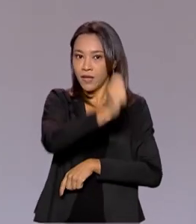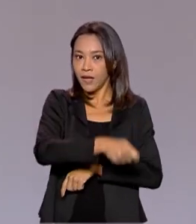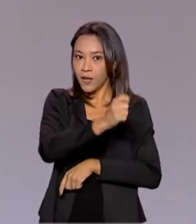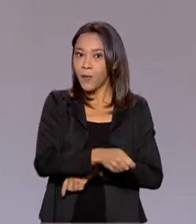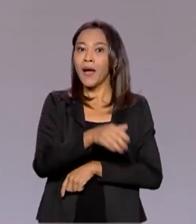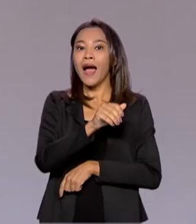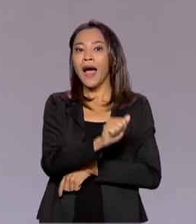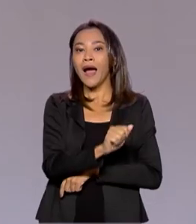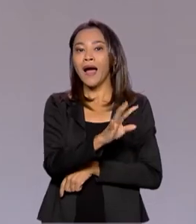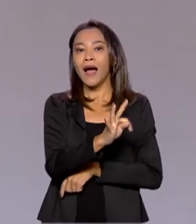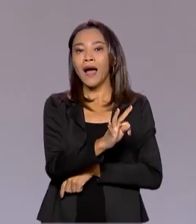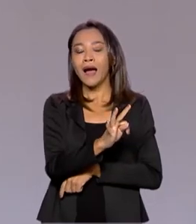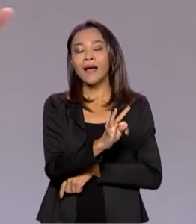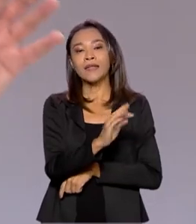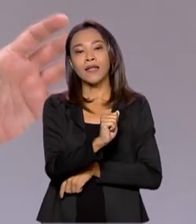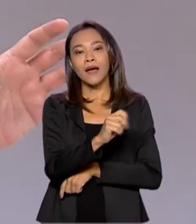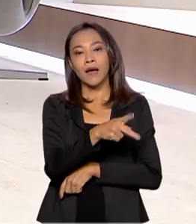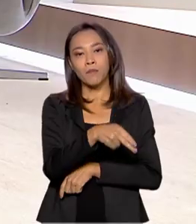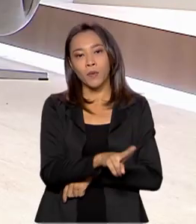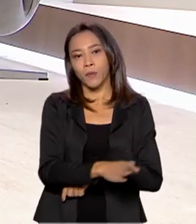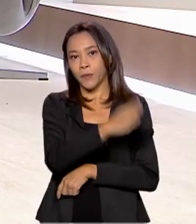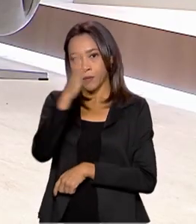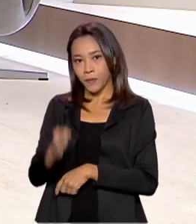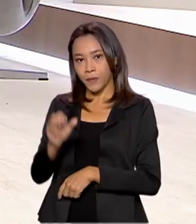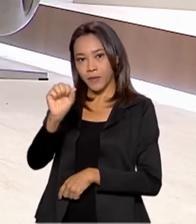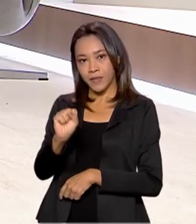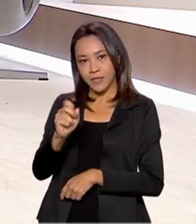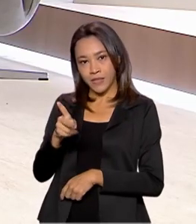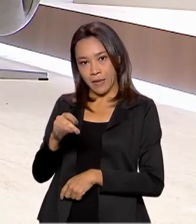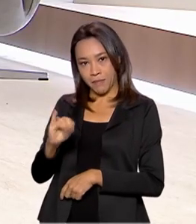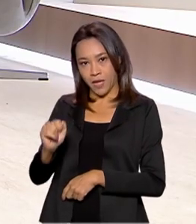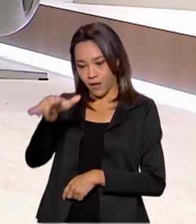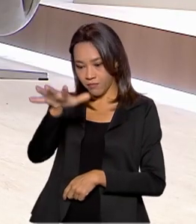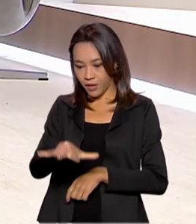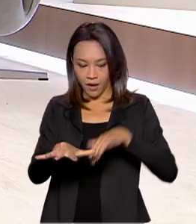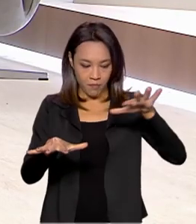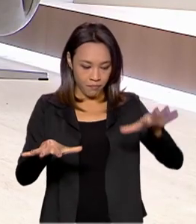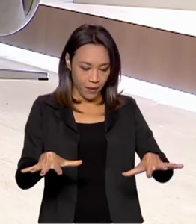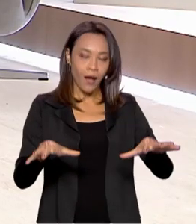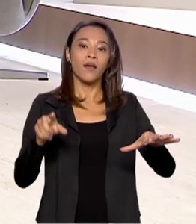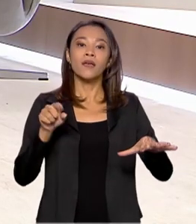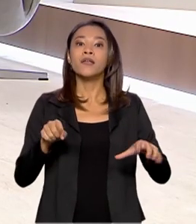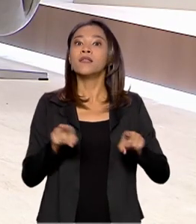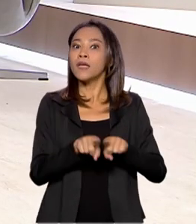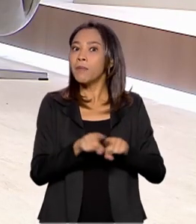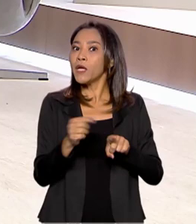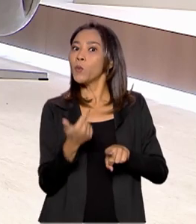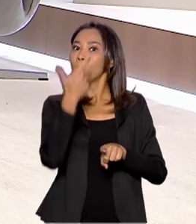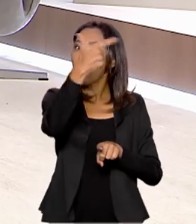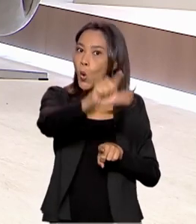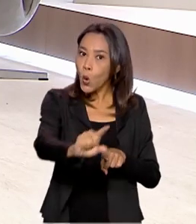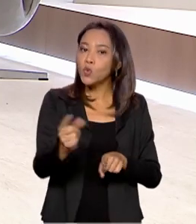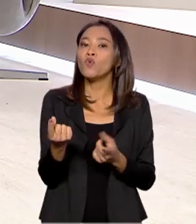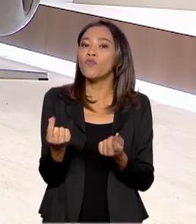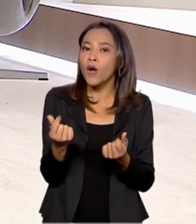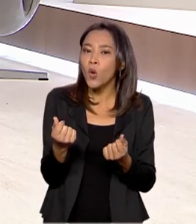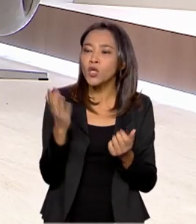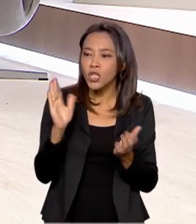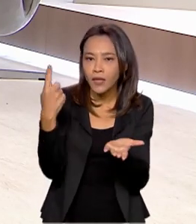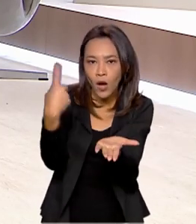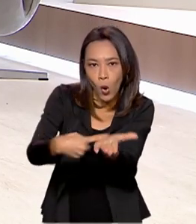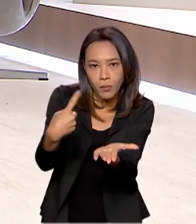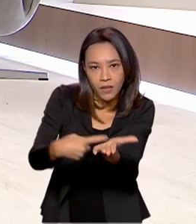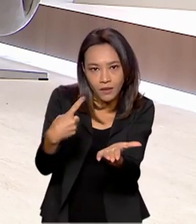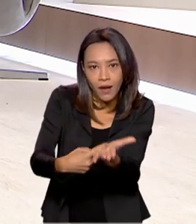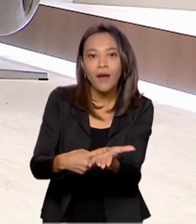Sépia, com uma diferença em relação àquele leilão, que são os valores de indenização que já estão acertados, que devem ser